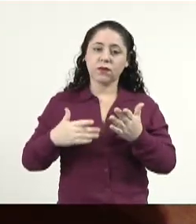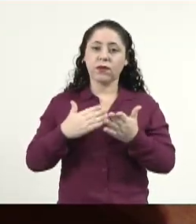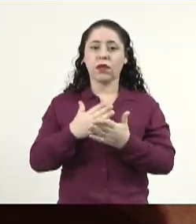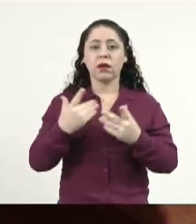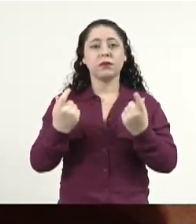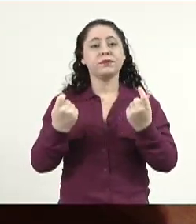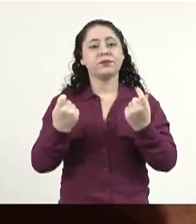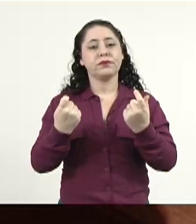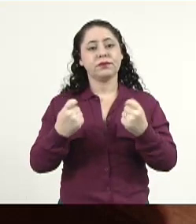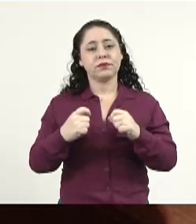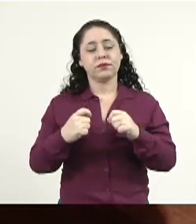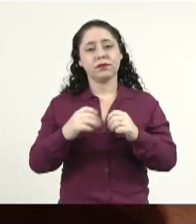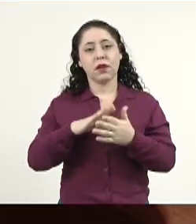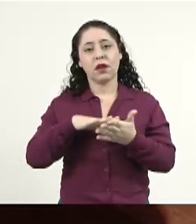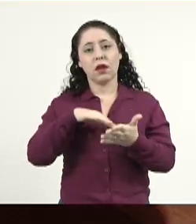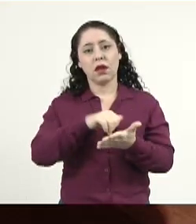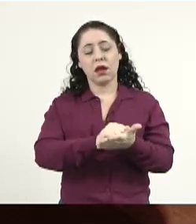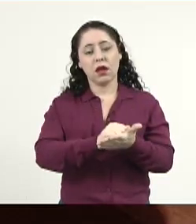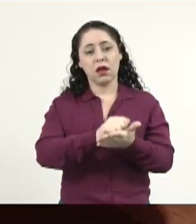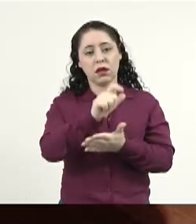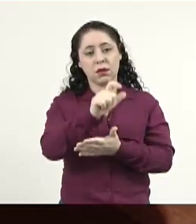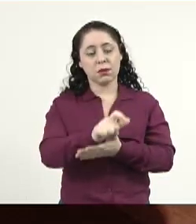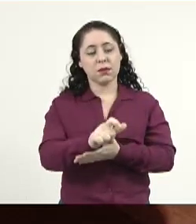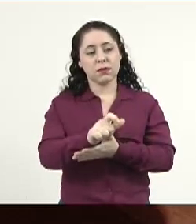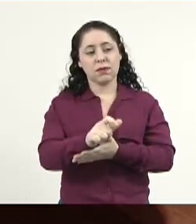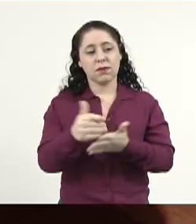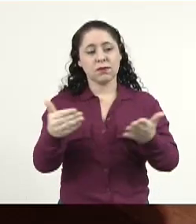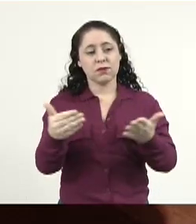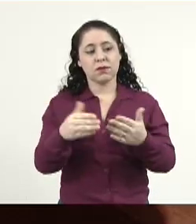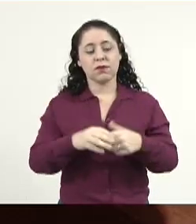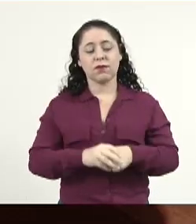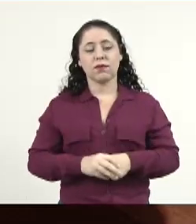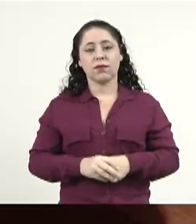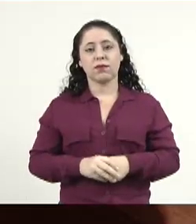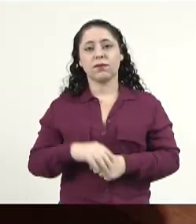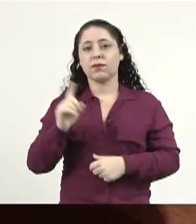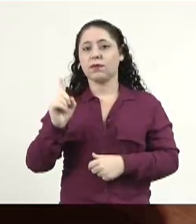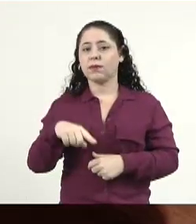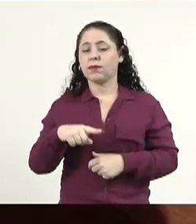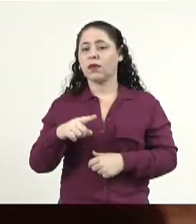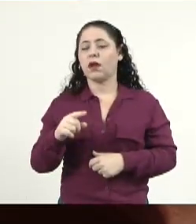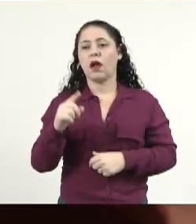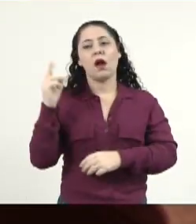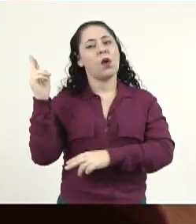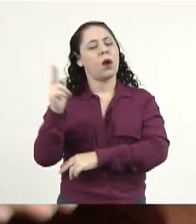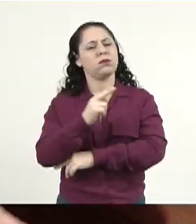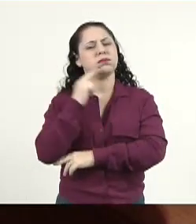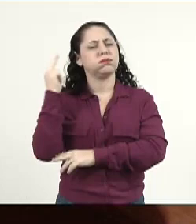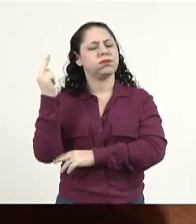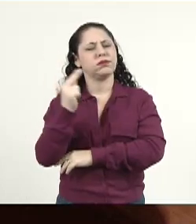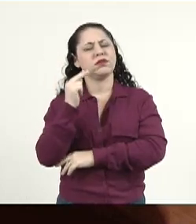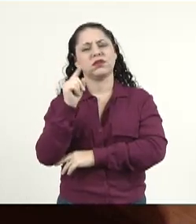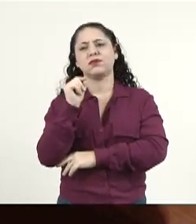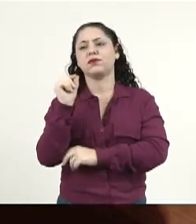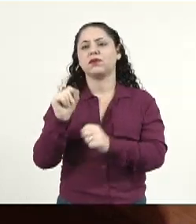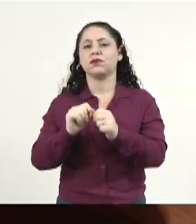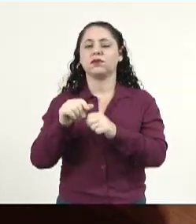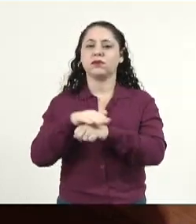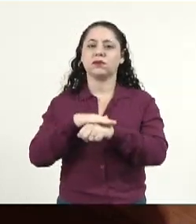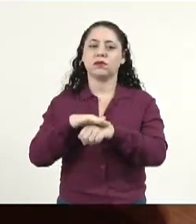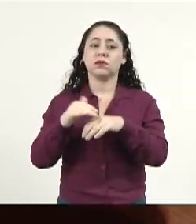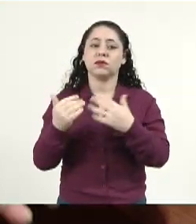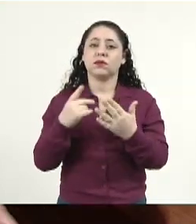precisa, porque ela já está fazendo residência e eu acho que isso é muito mais grave do que o que nós estávamos conversando, porque quando